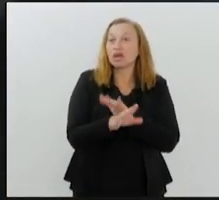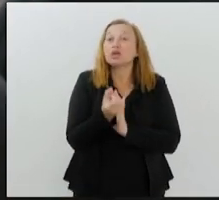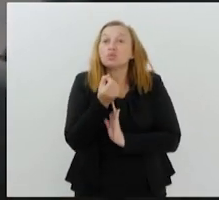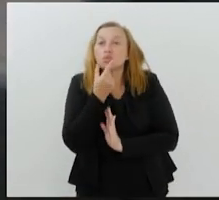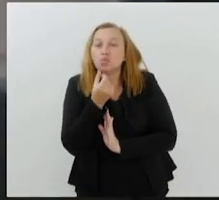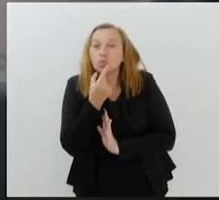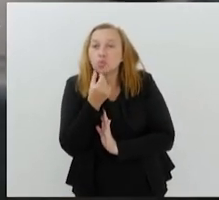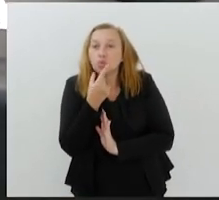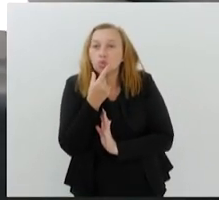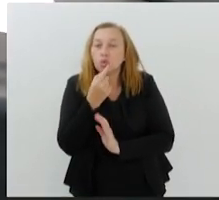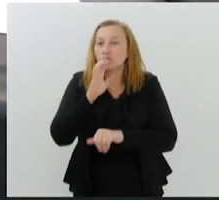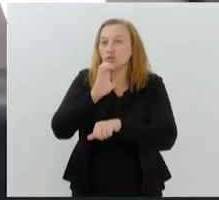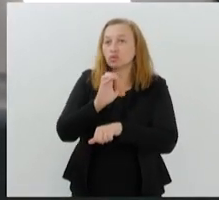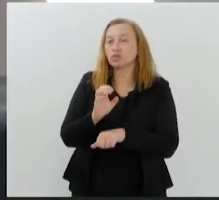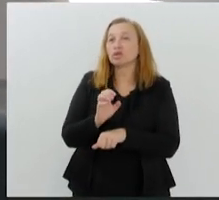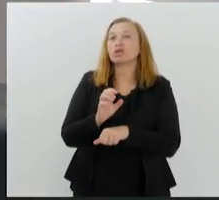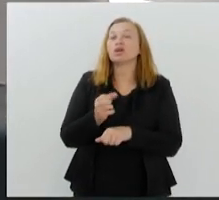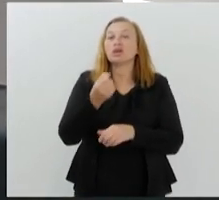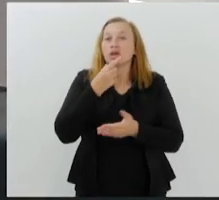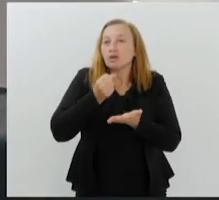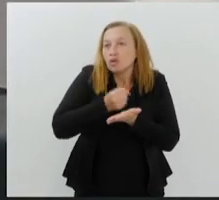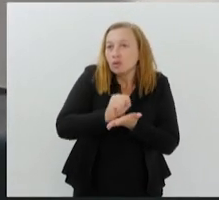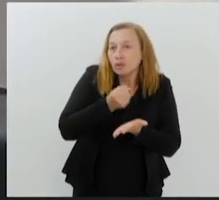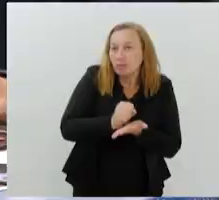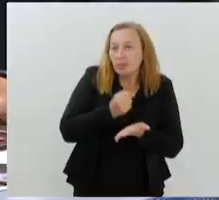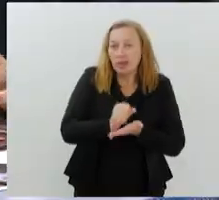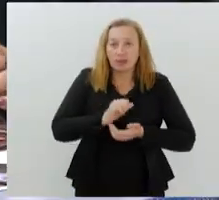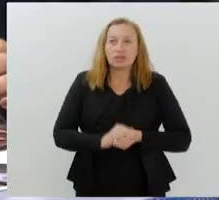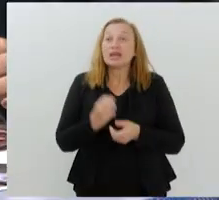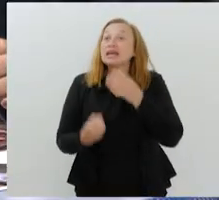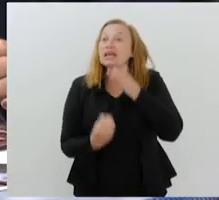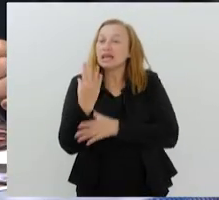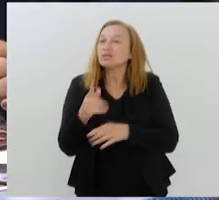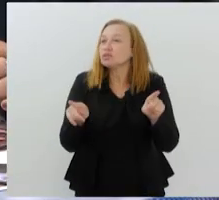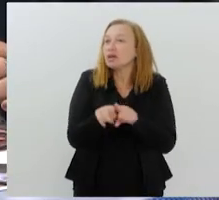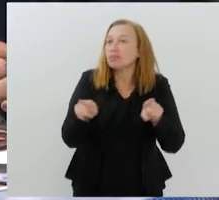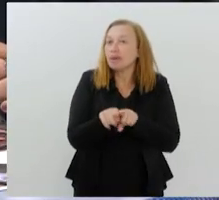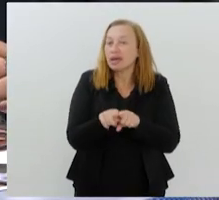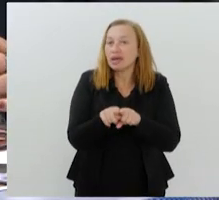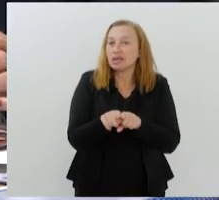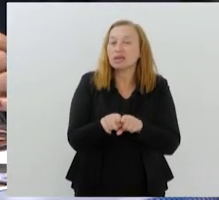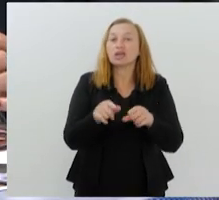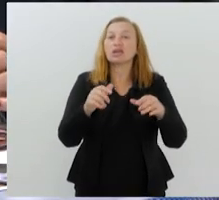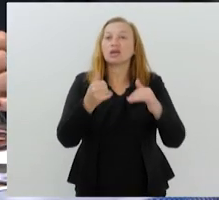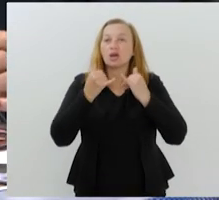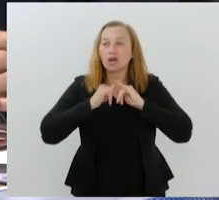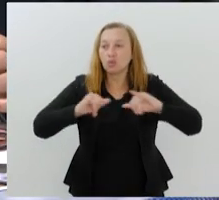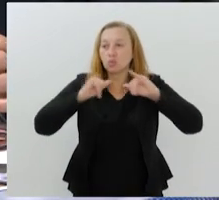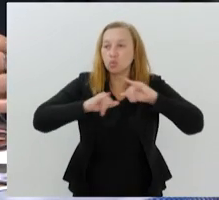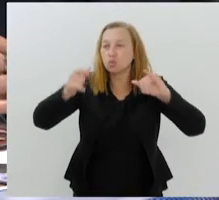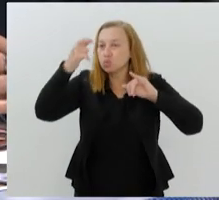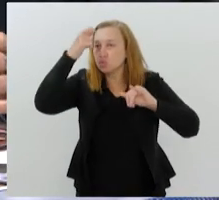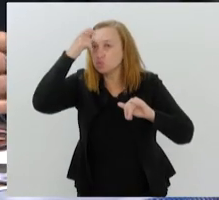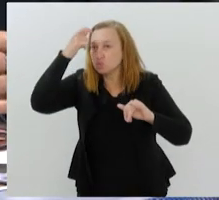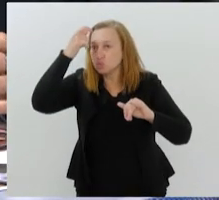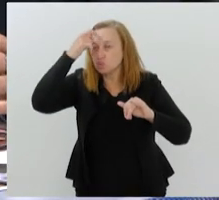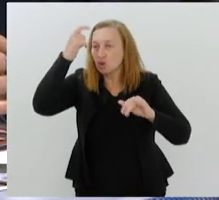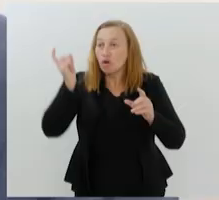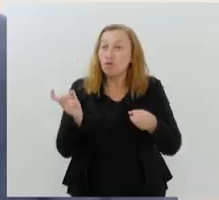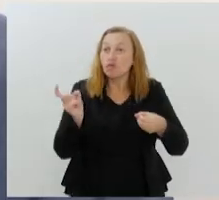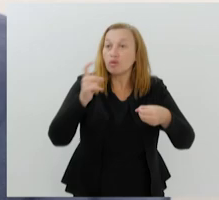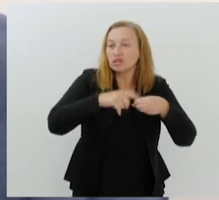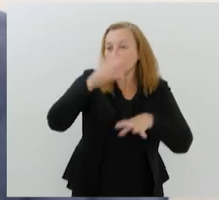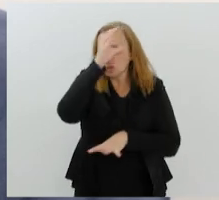medicamentos nos estabelecimentos farmacêuticos, criando também uma campanha de conscientização voltada aos consumidores.